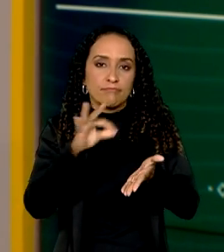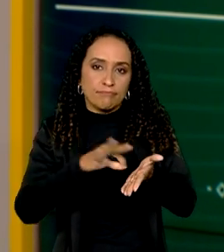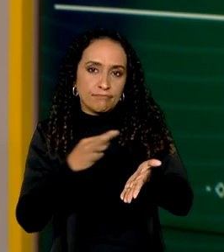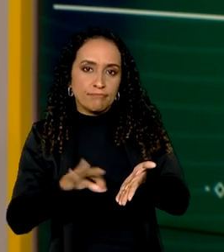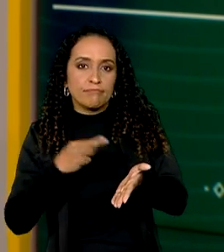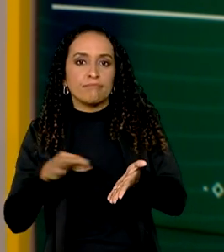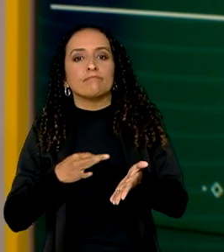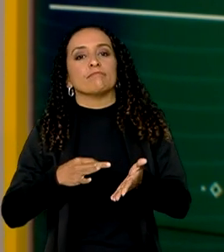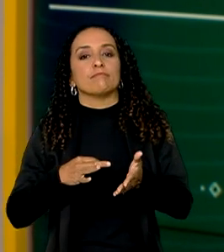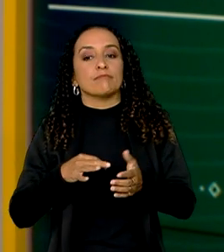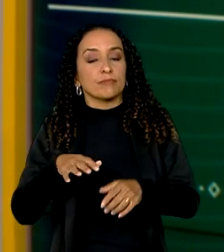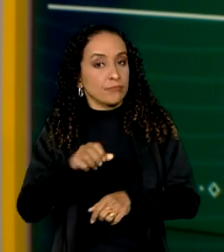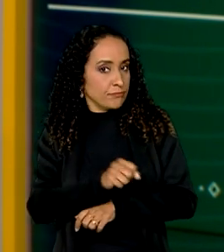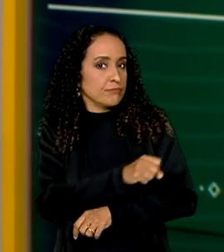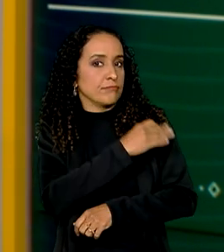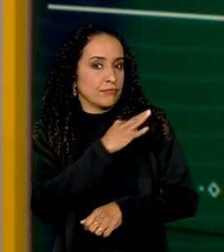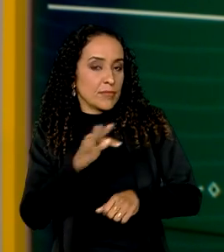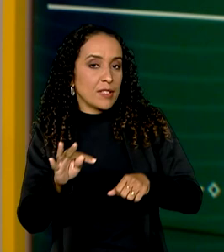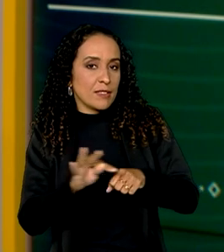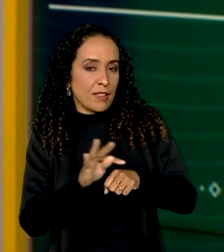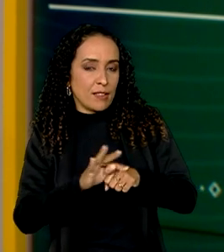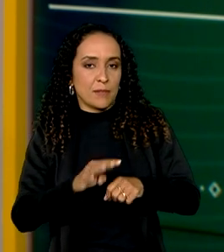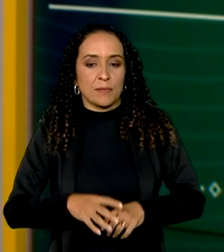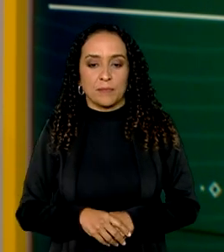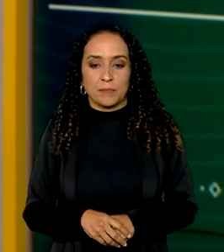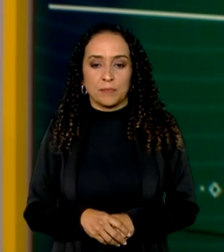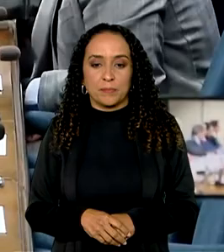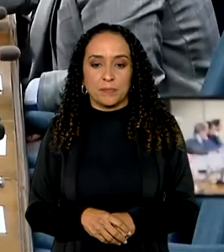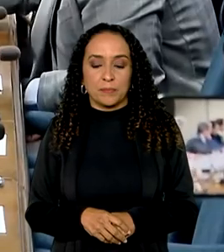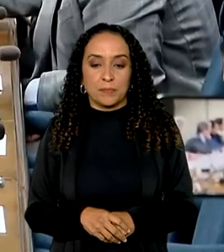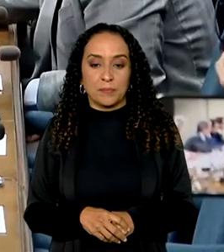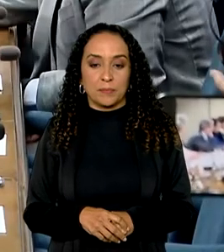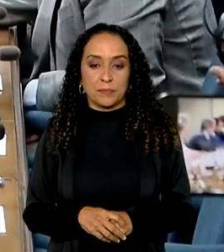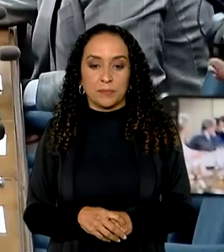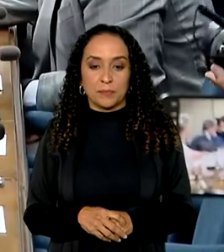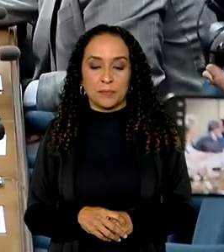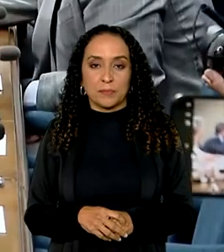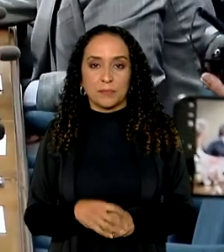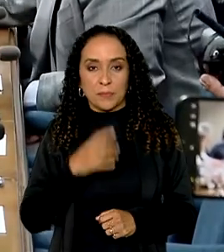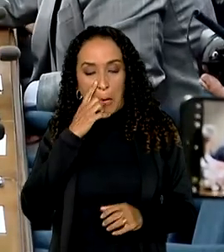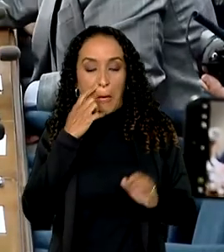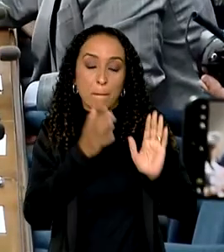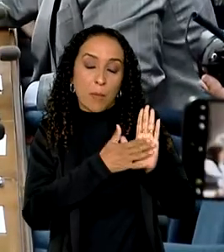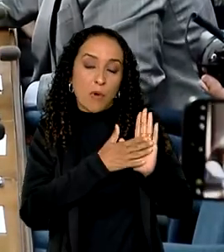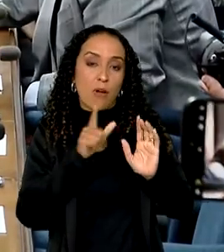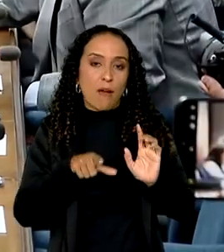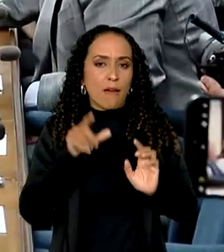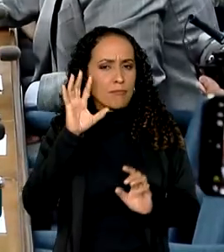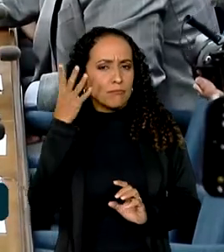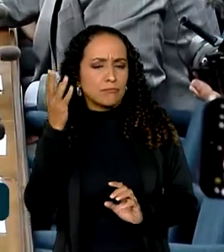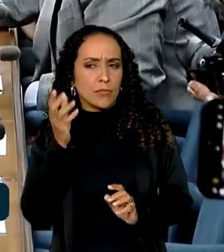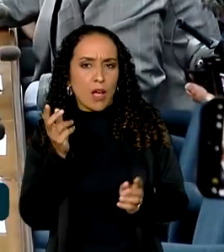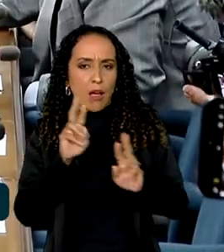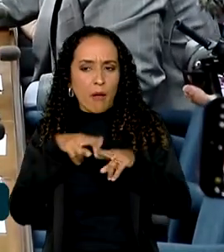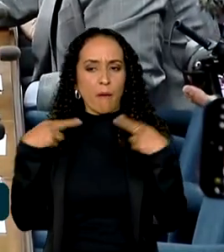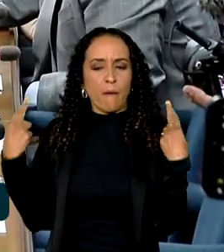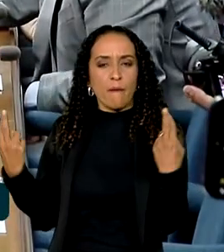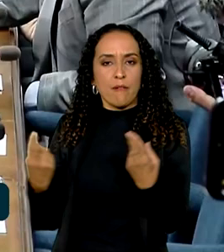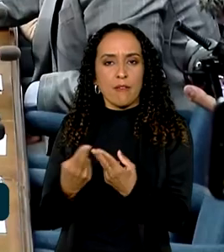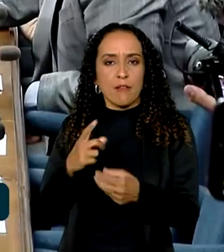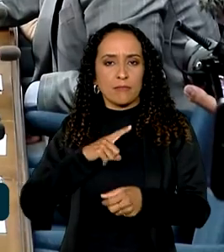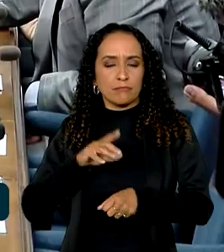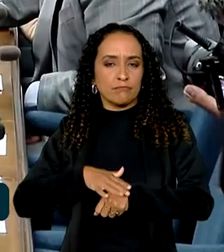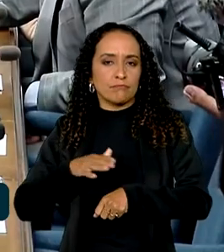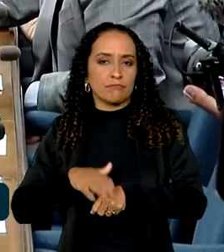matrículas nessa modalidade de ensino. A proposta é resultado de uma reunião realizada entre